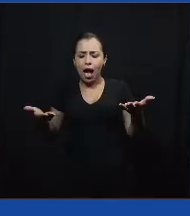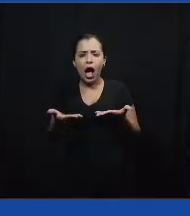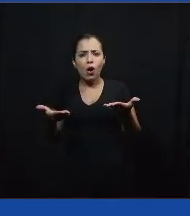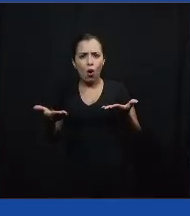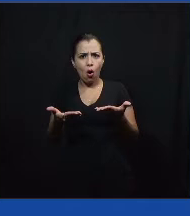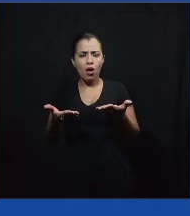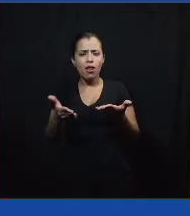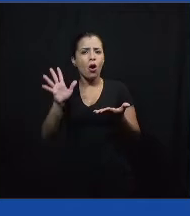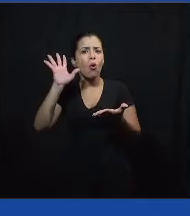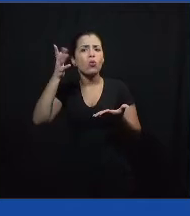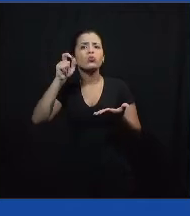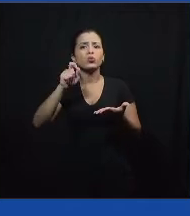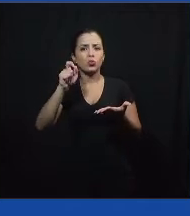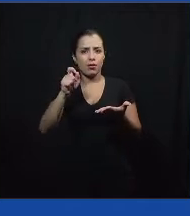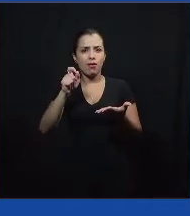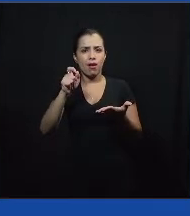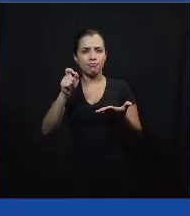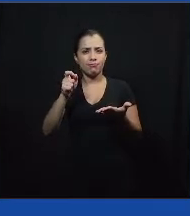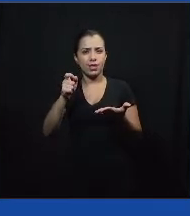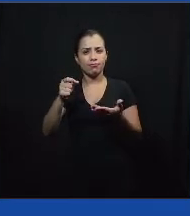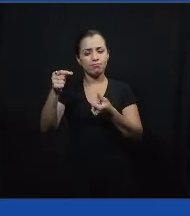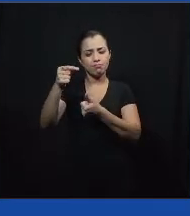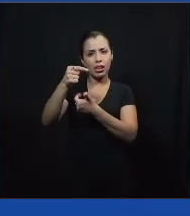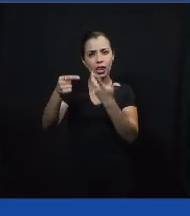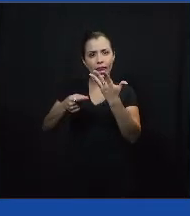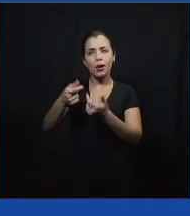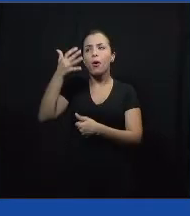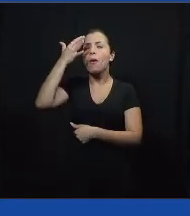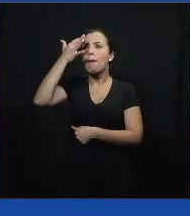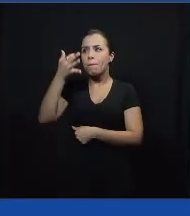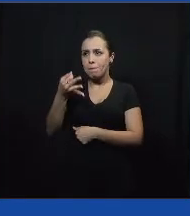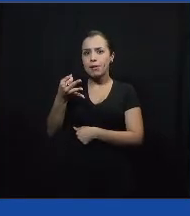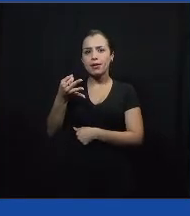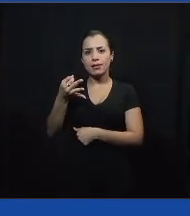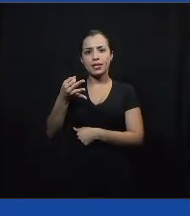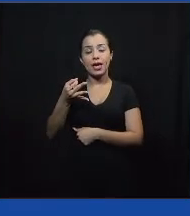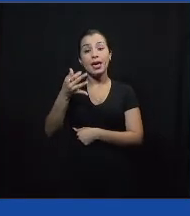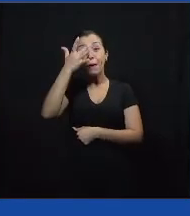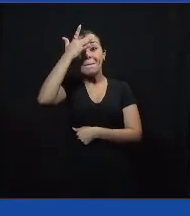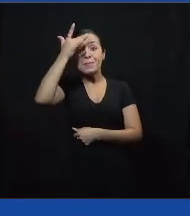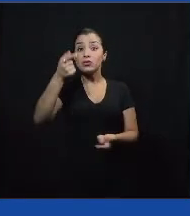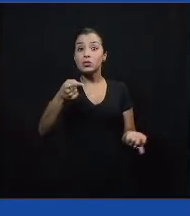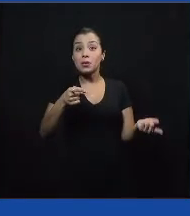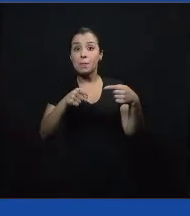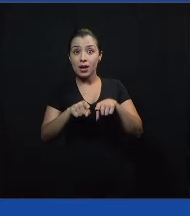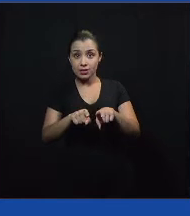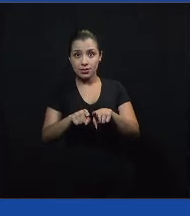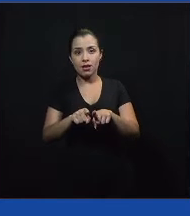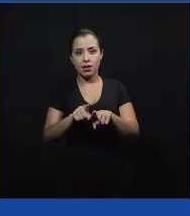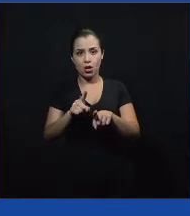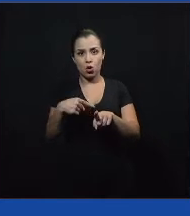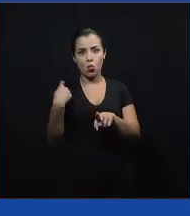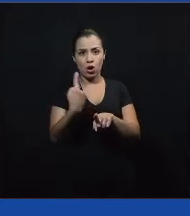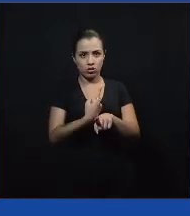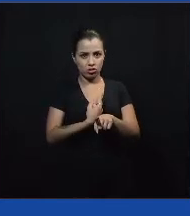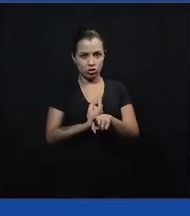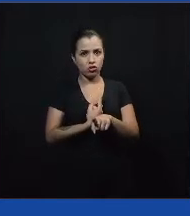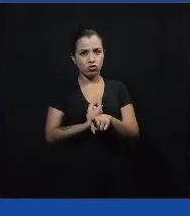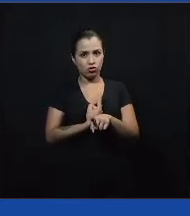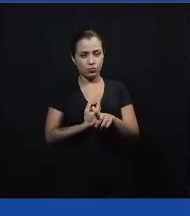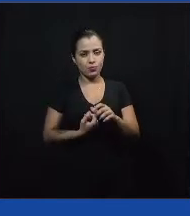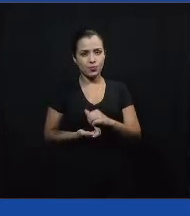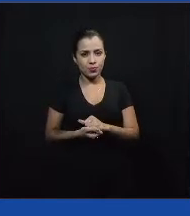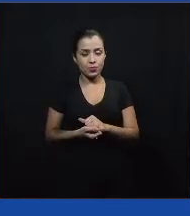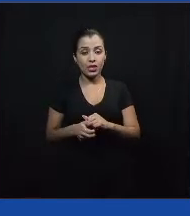quem que está junto conosco resolvendo ou não esse problema público que a gente está tentando resolver. com isso, a gente